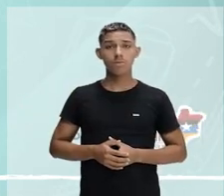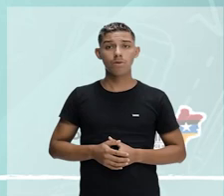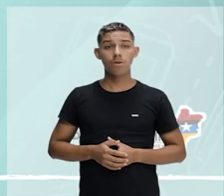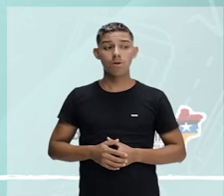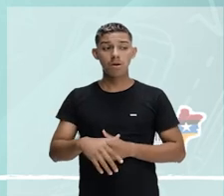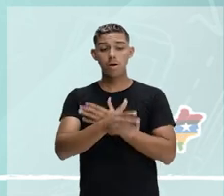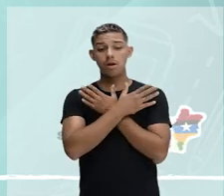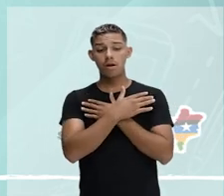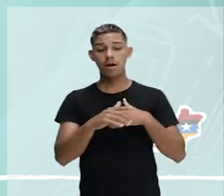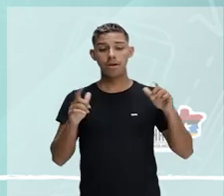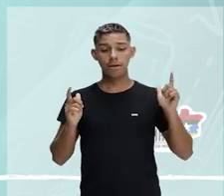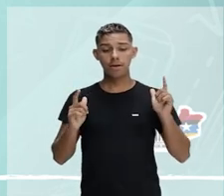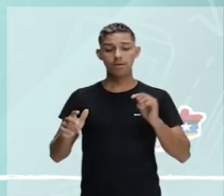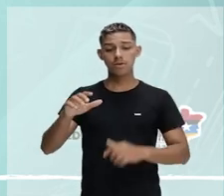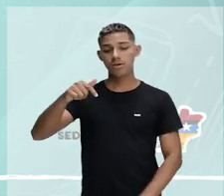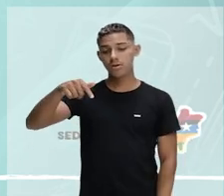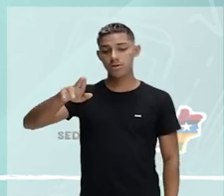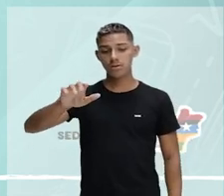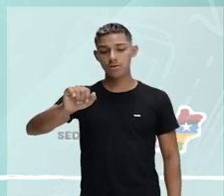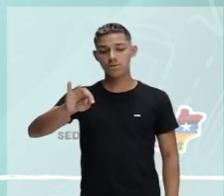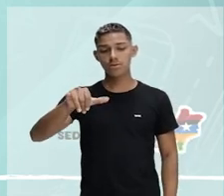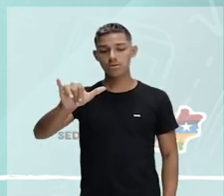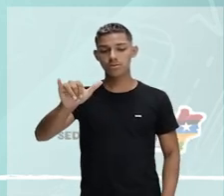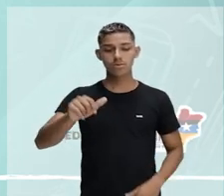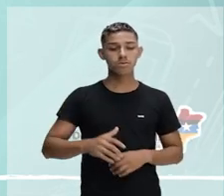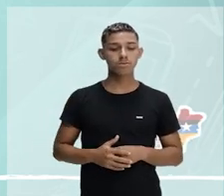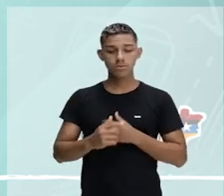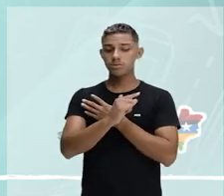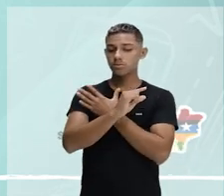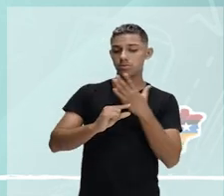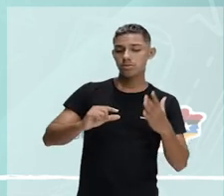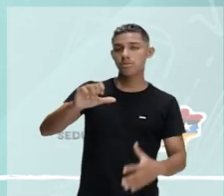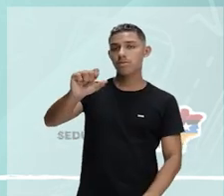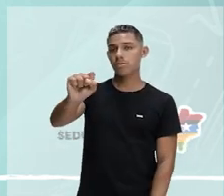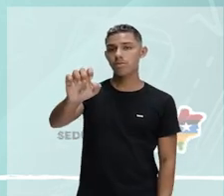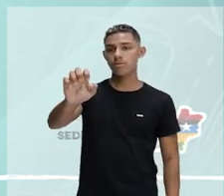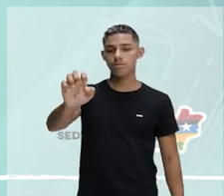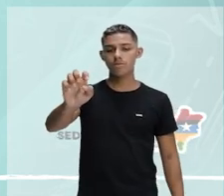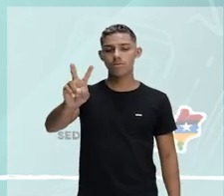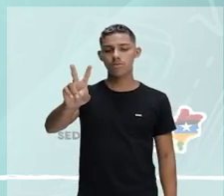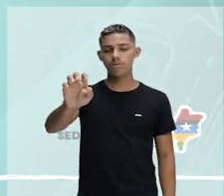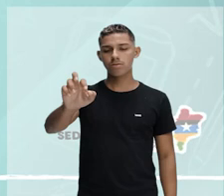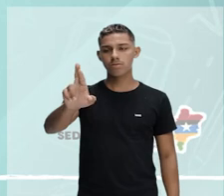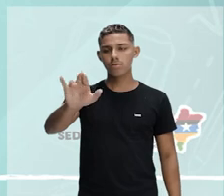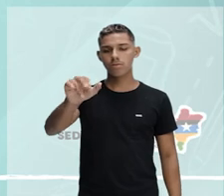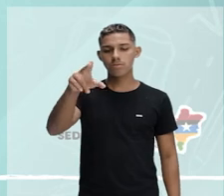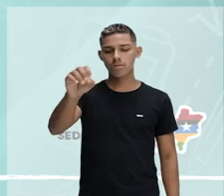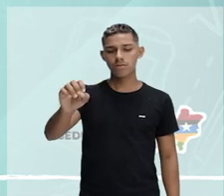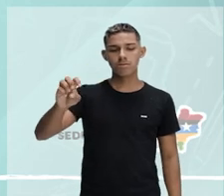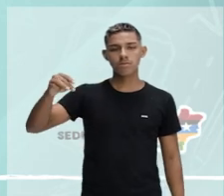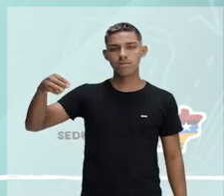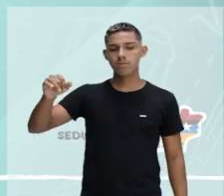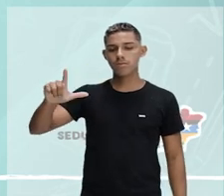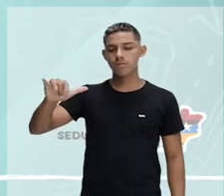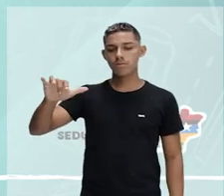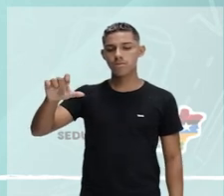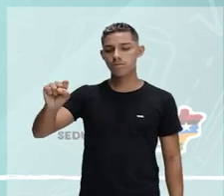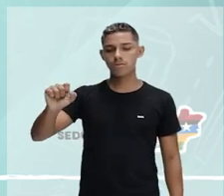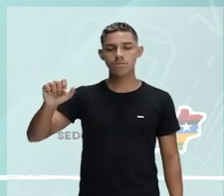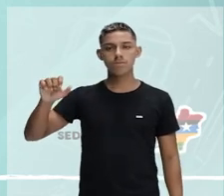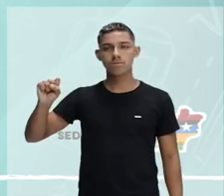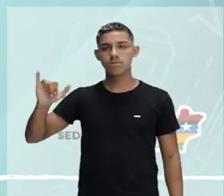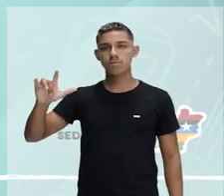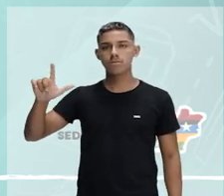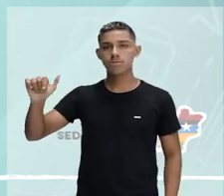Severino Milanês da Silva. Então, é um outro cordelista também bastante conhecido e